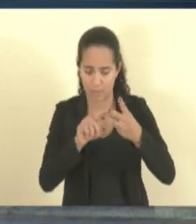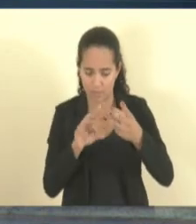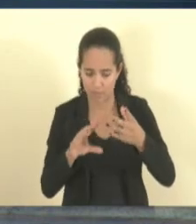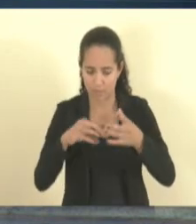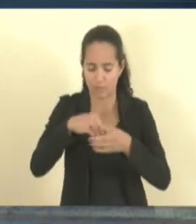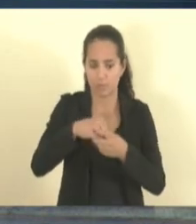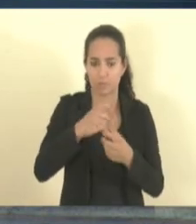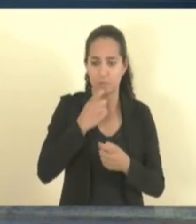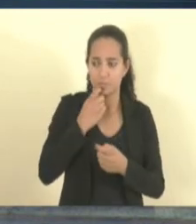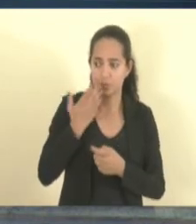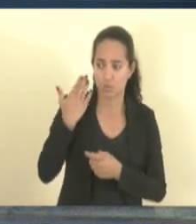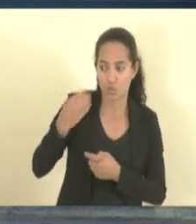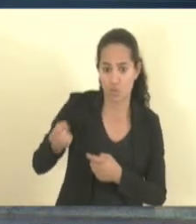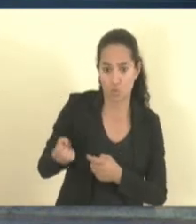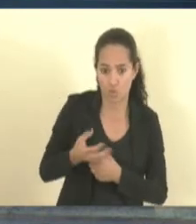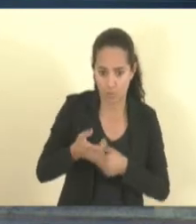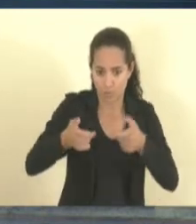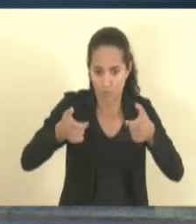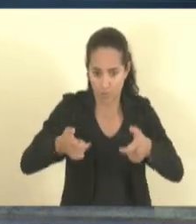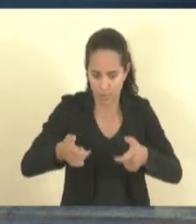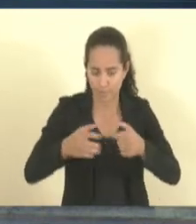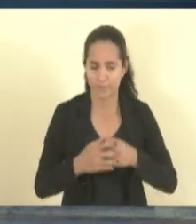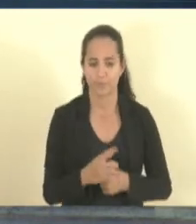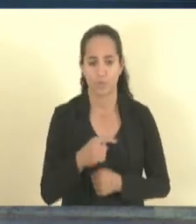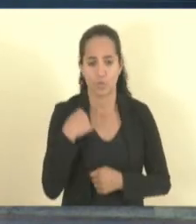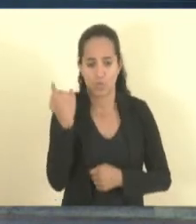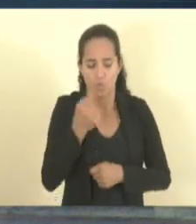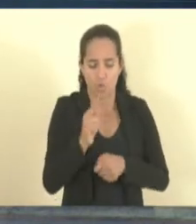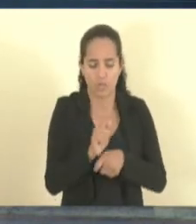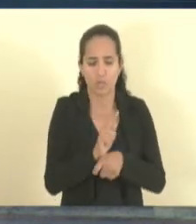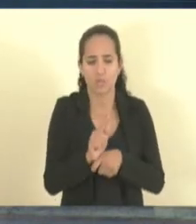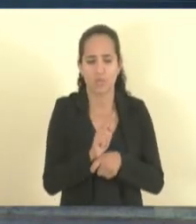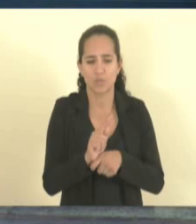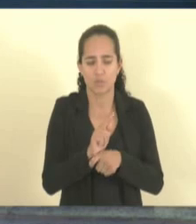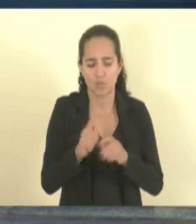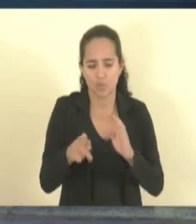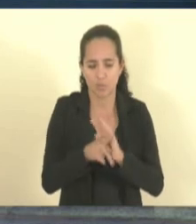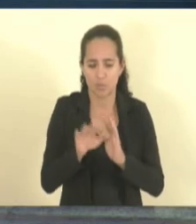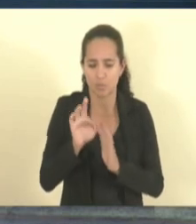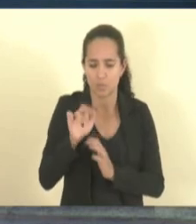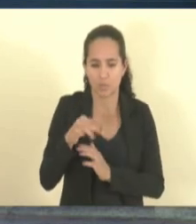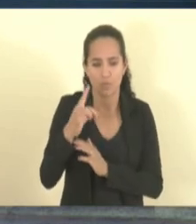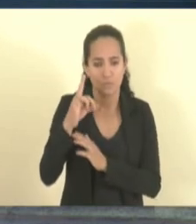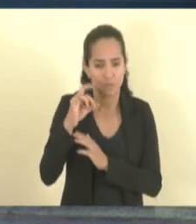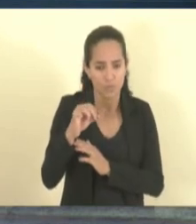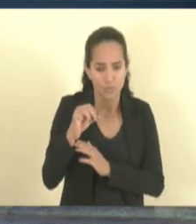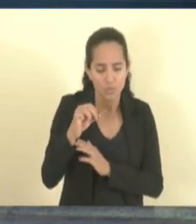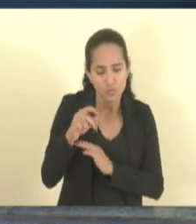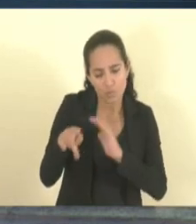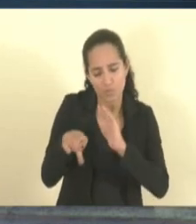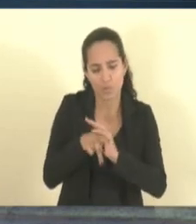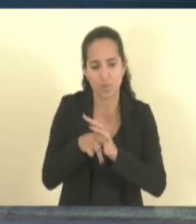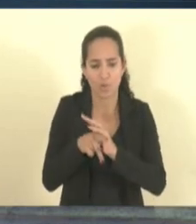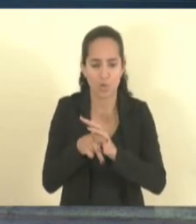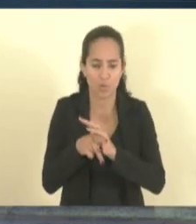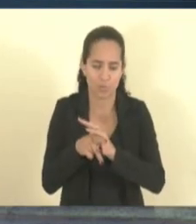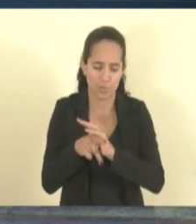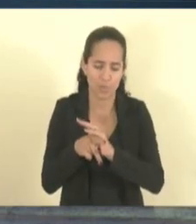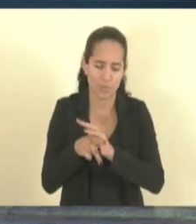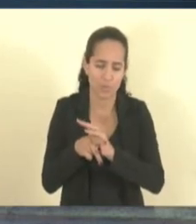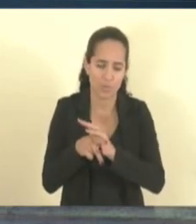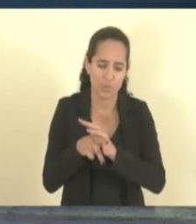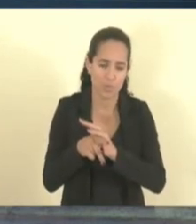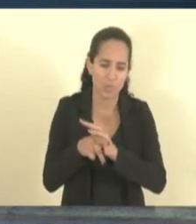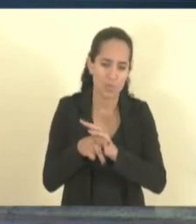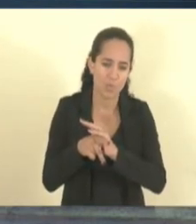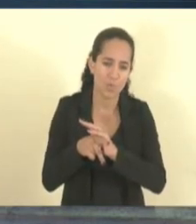Nós somos gestores do Fundo Constitucional do Nordeste. É um fundo que é